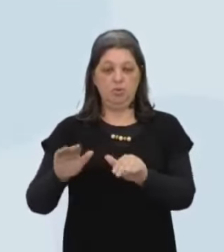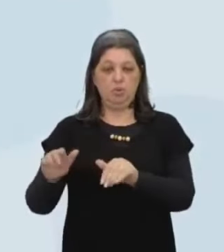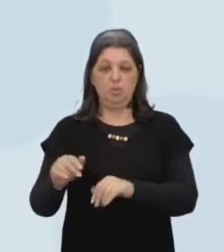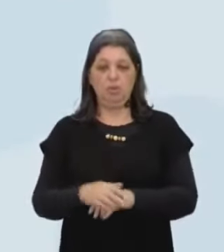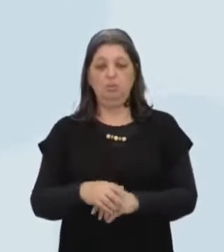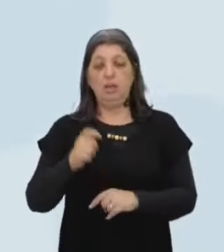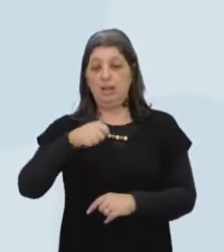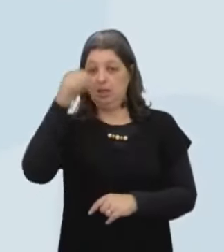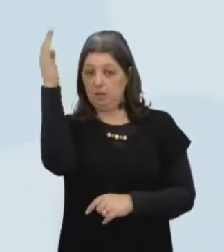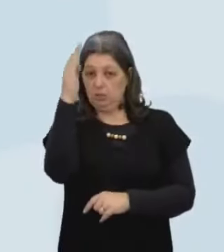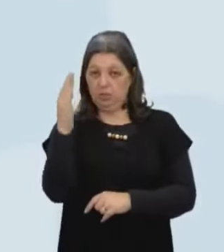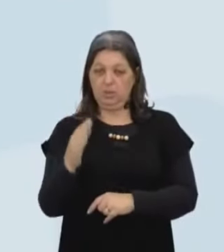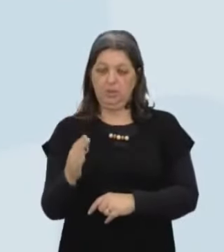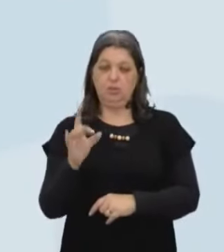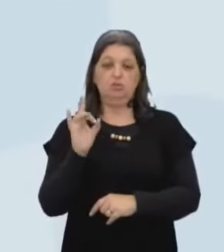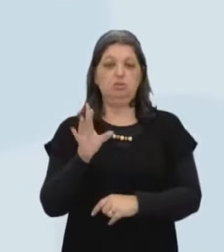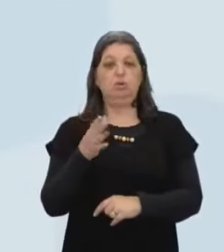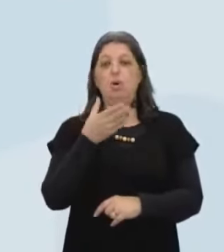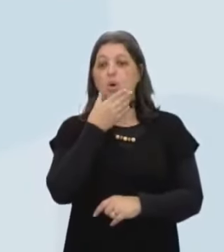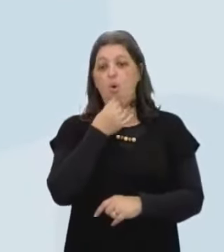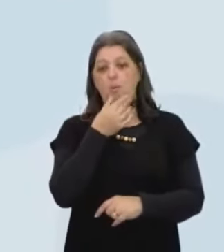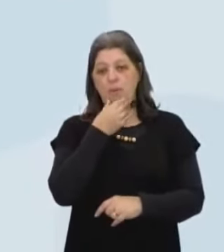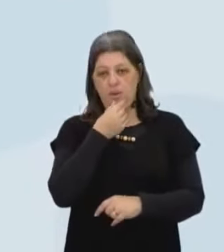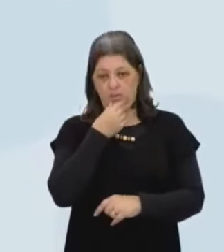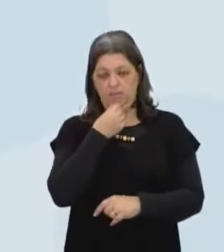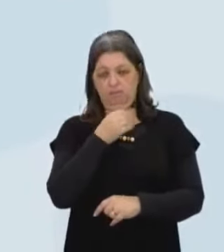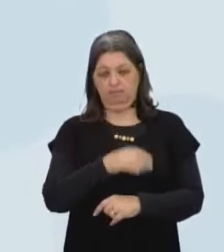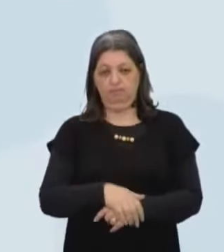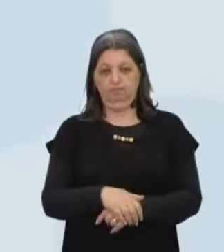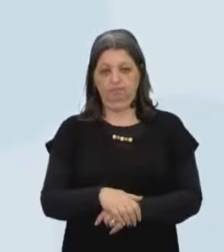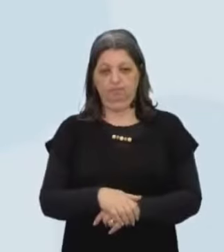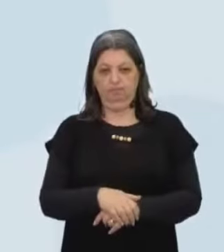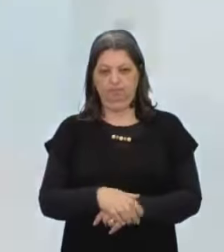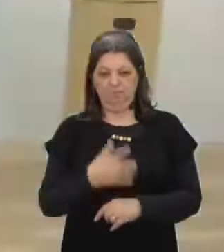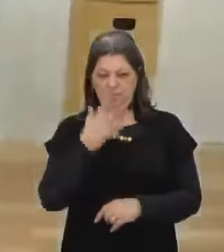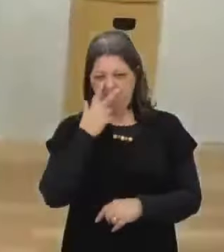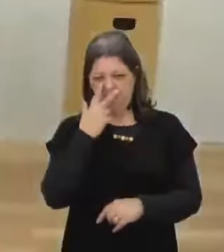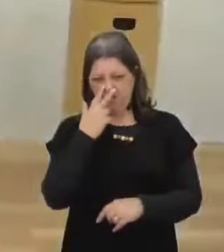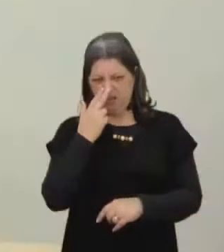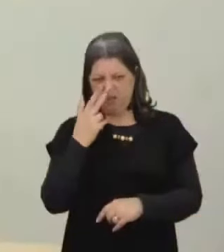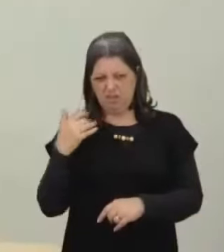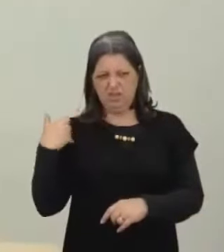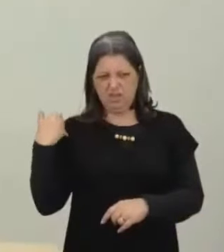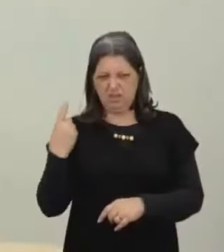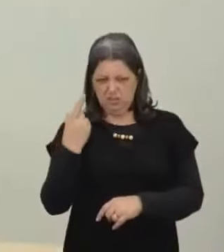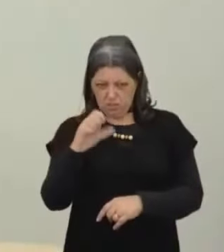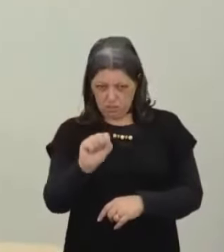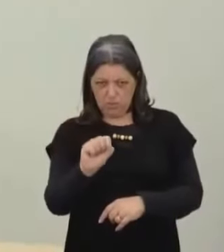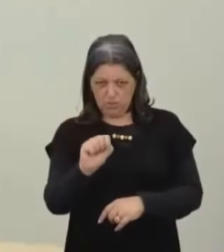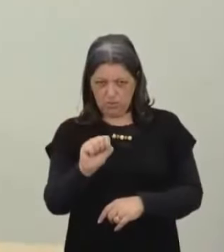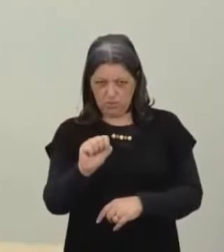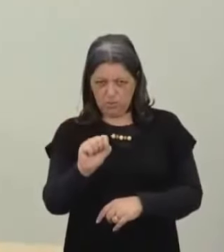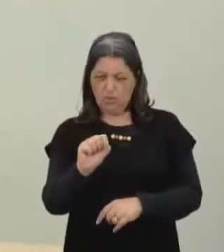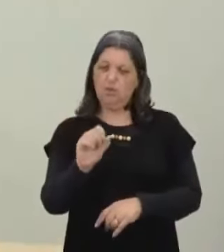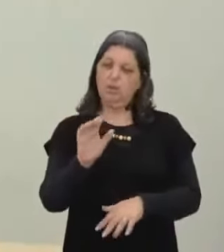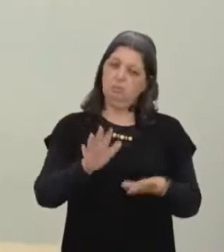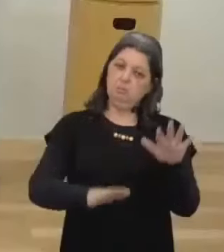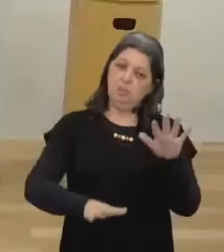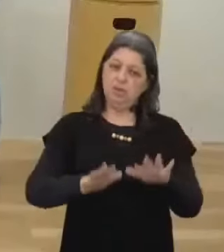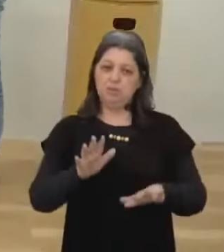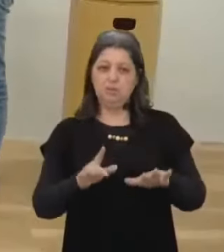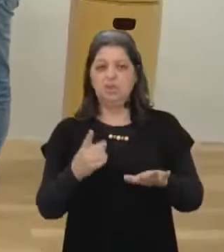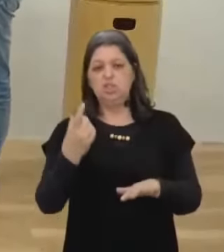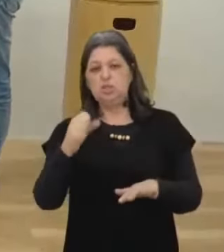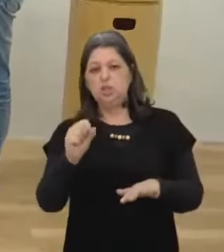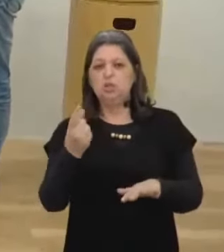No Brasil Convoca-se só homens Você sabe mais ou menos que idade que acontece isso, Janas? Aos 18 anos, né? ou menos aos 18,